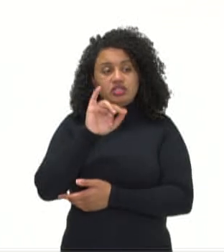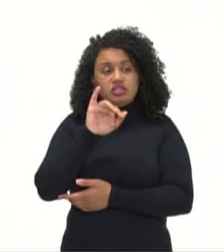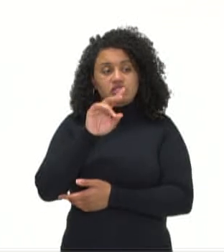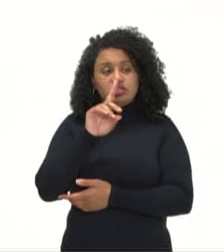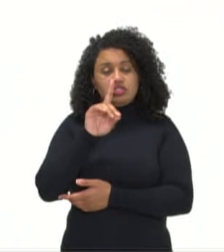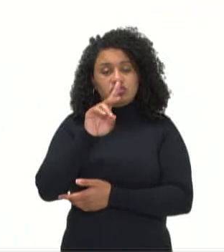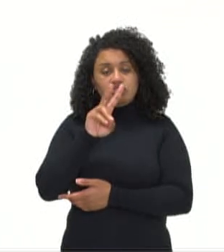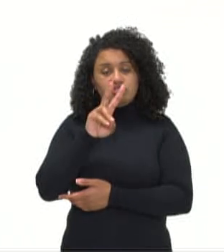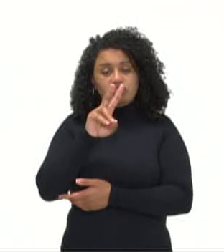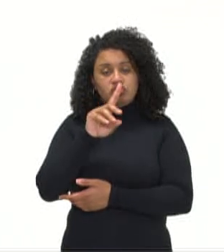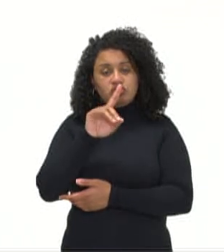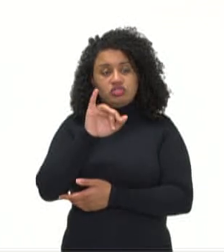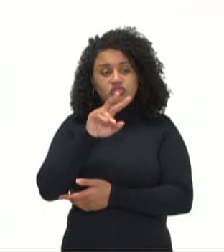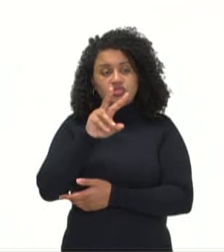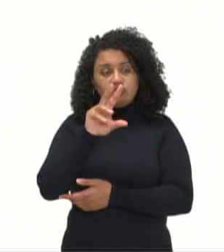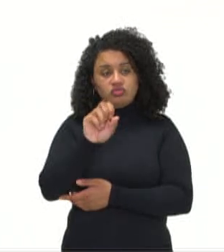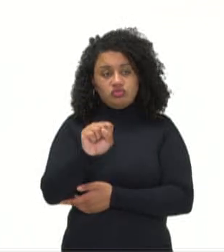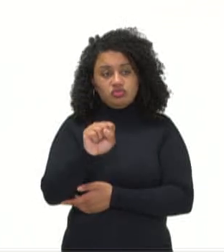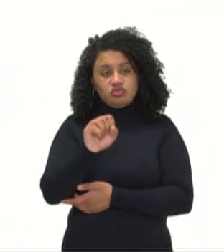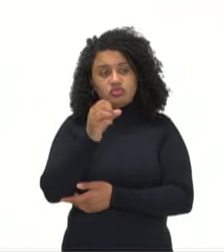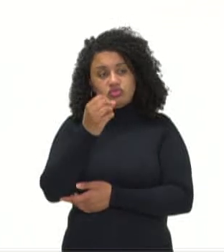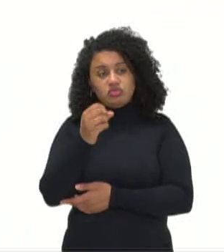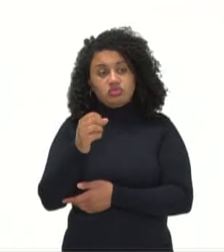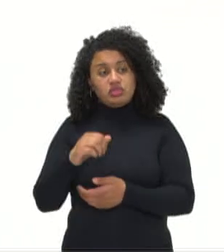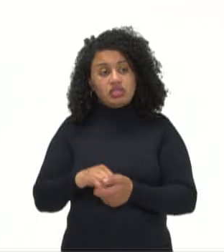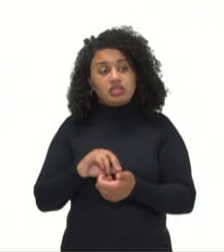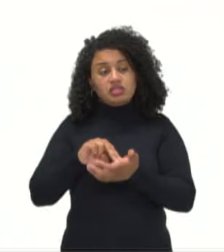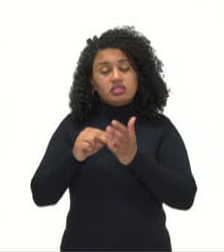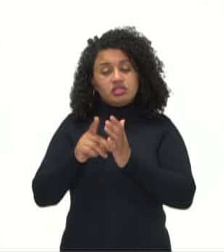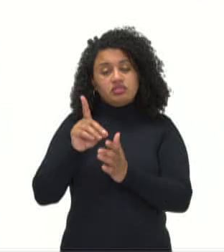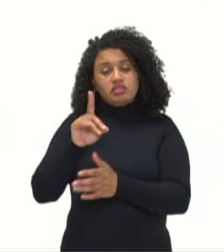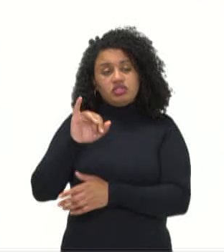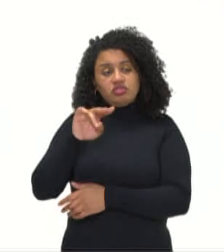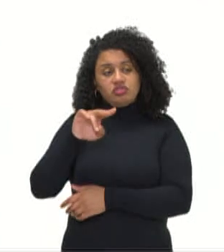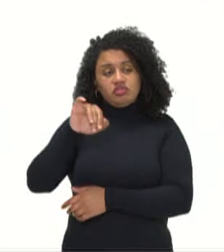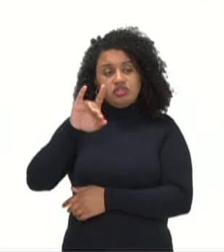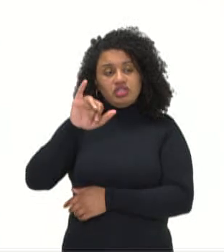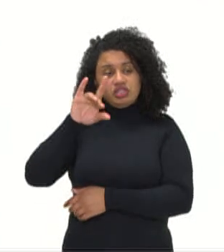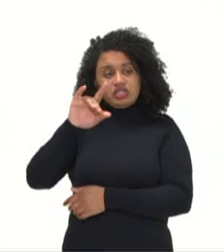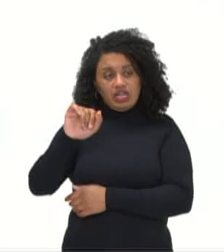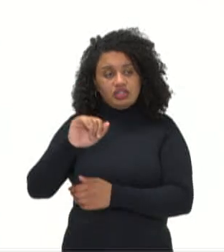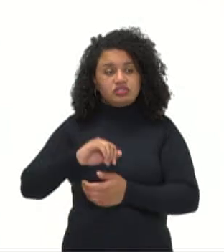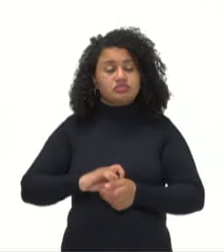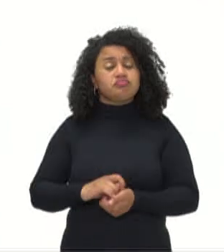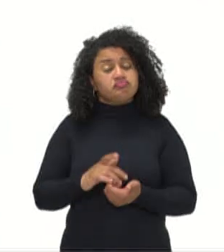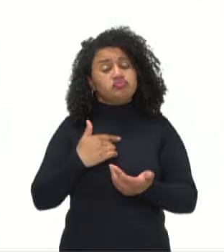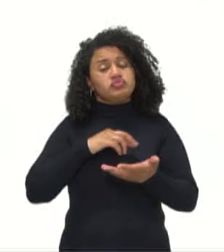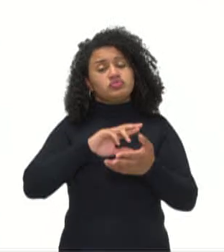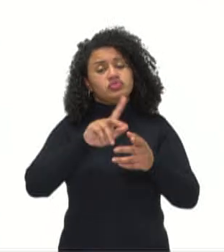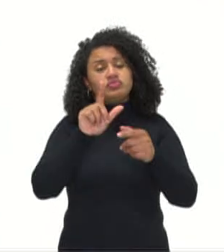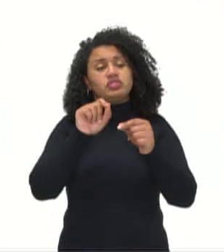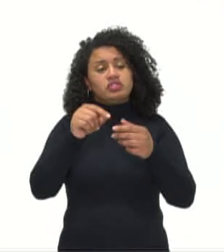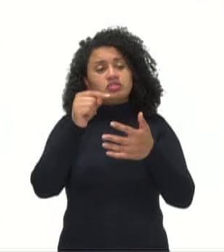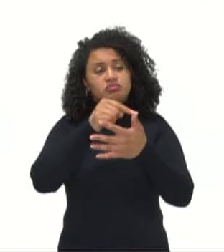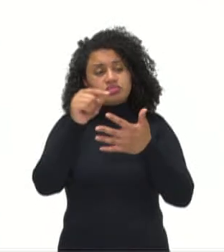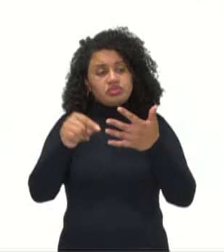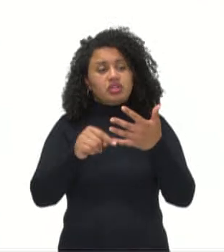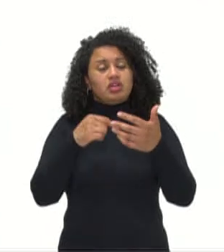significa divindade ou deidade. E há diferentes concepções, como a concepção